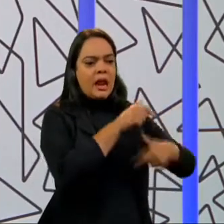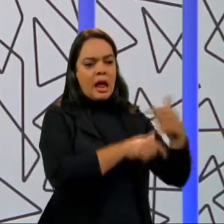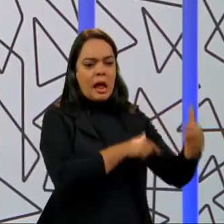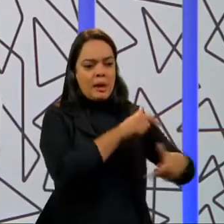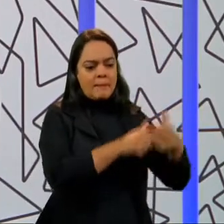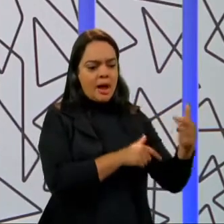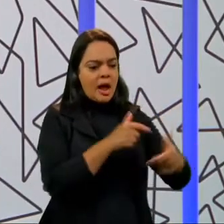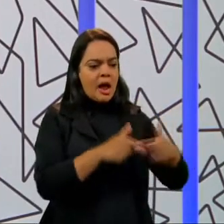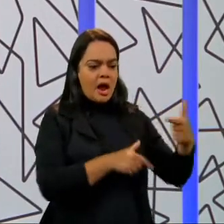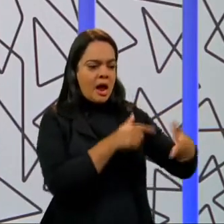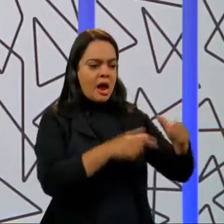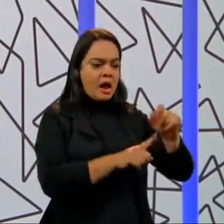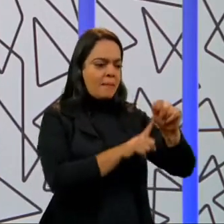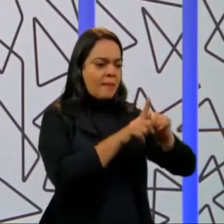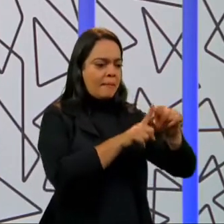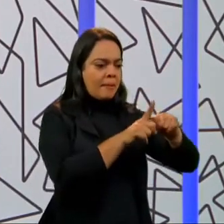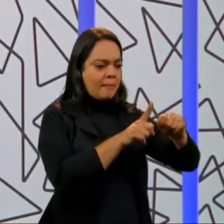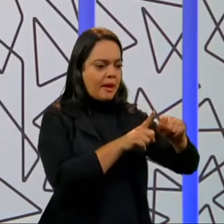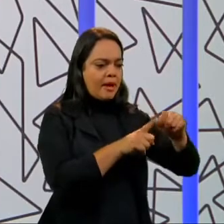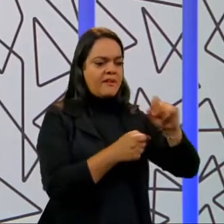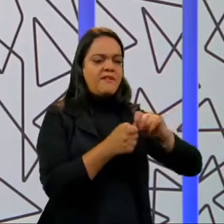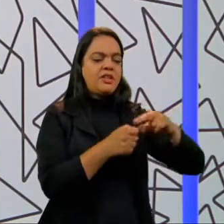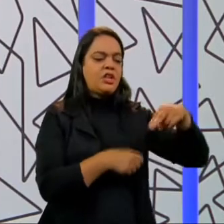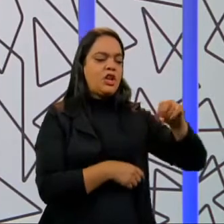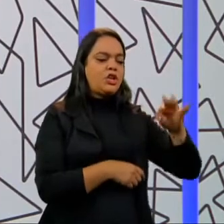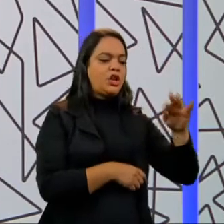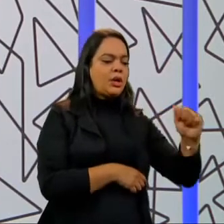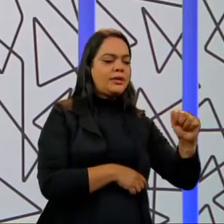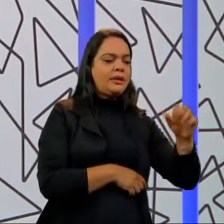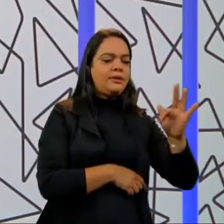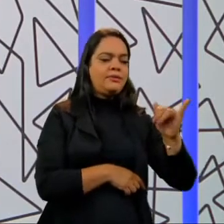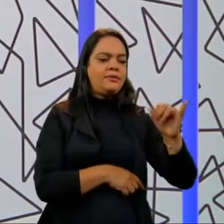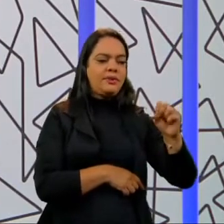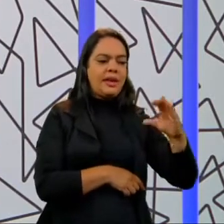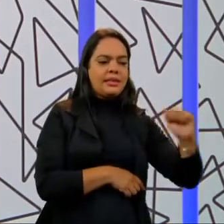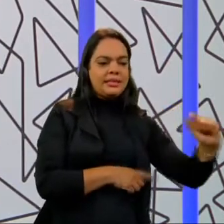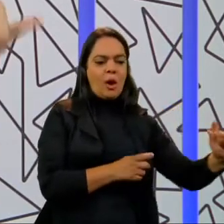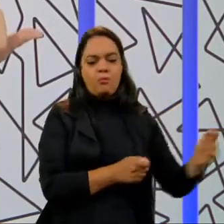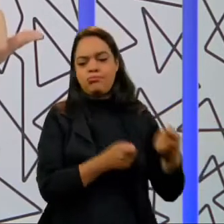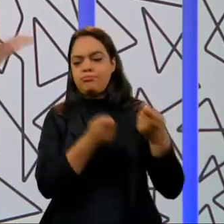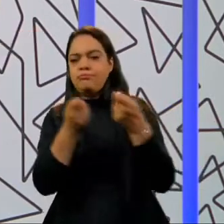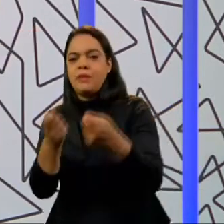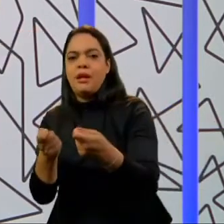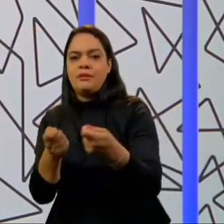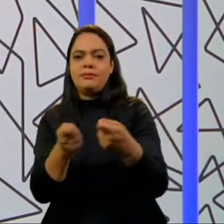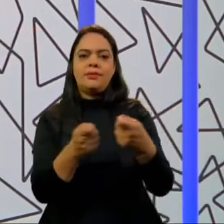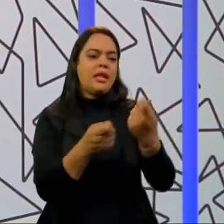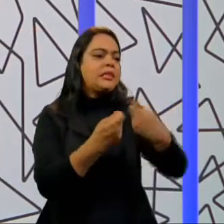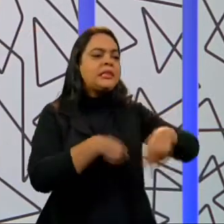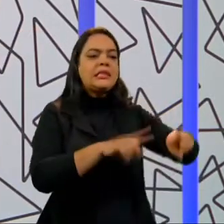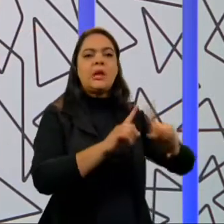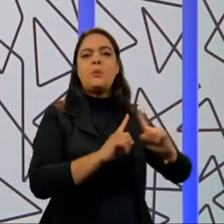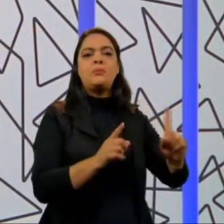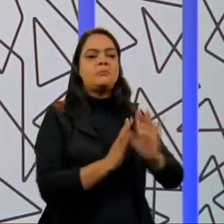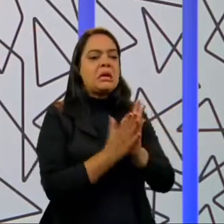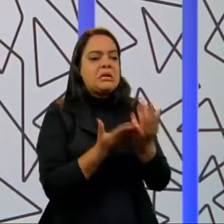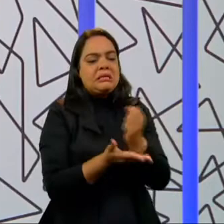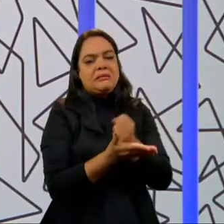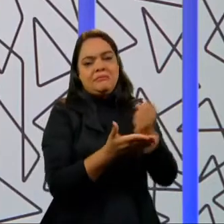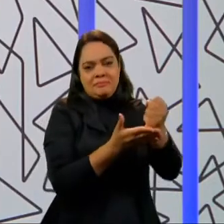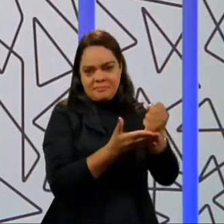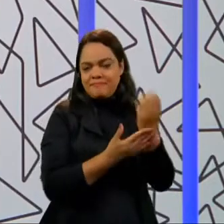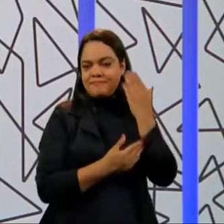exclusiva para uma única empresa, e isso não ser considerado um caso de assalariamento. E antes era. A reforma trabalhista vem e quebra isso.